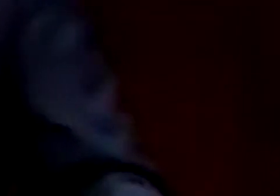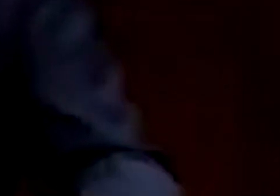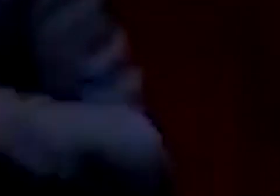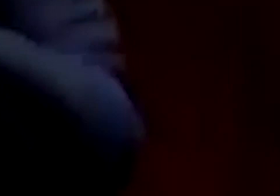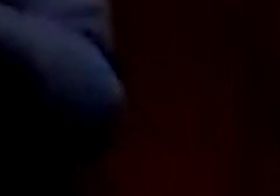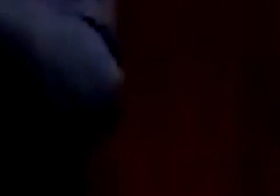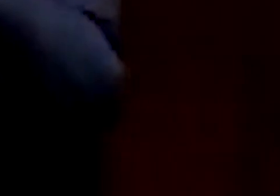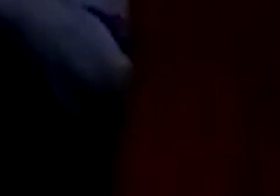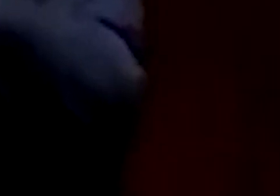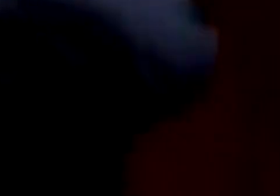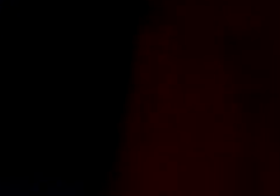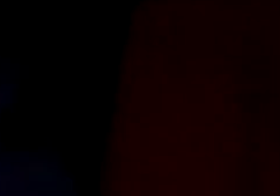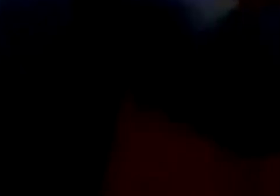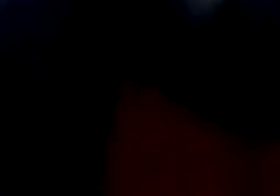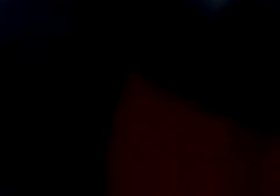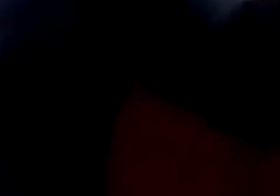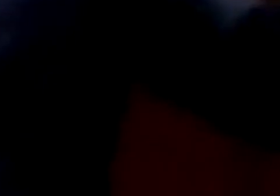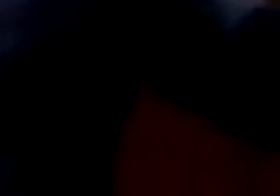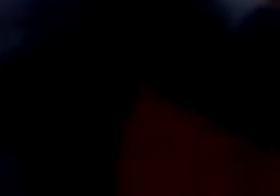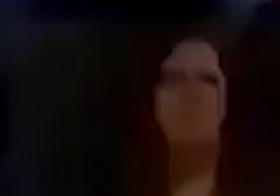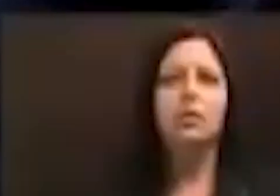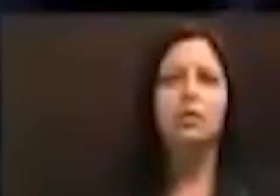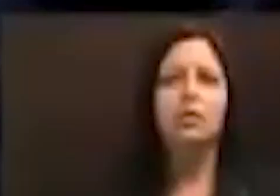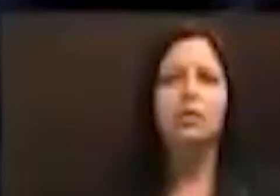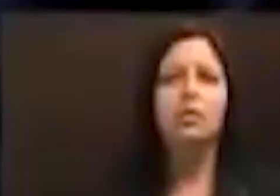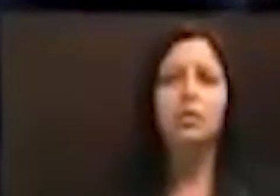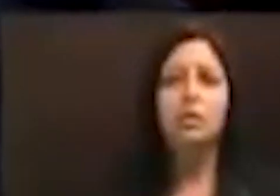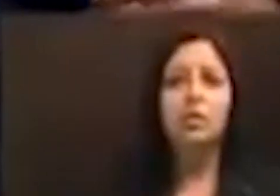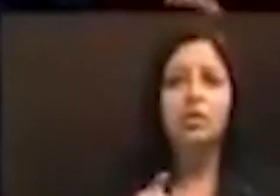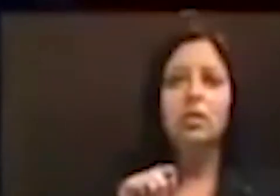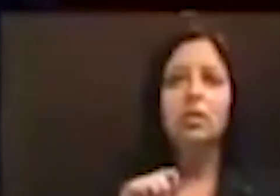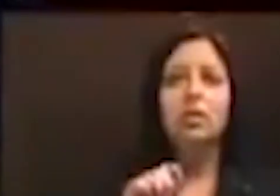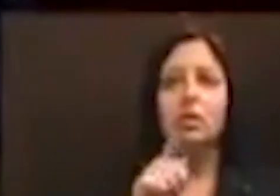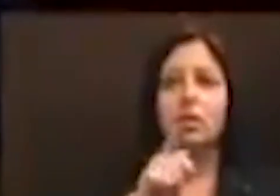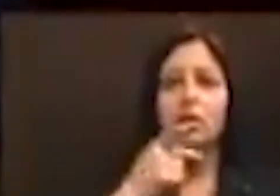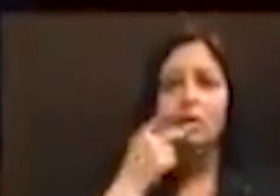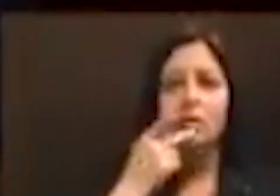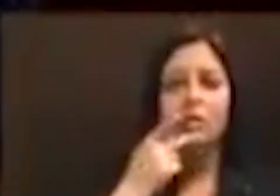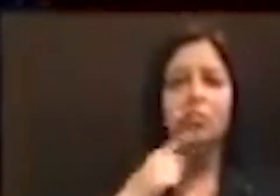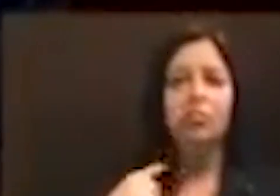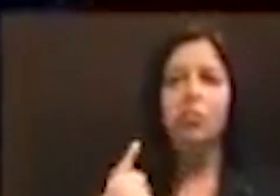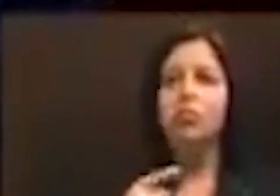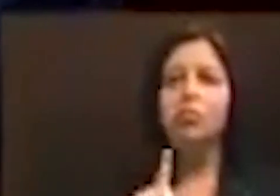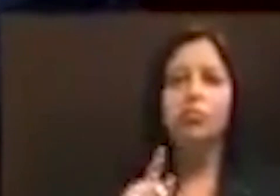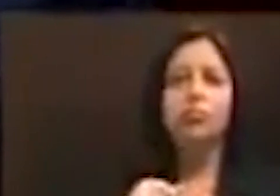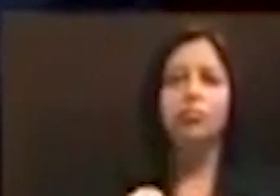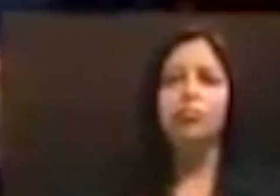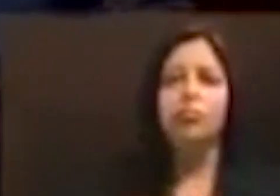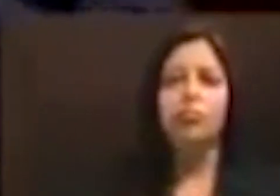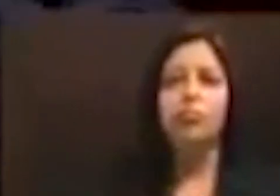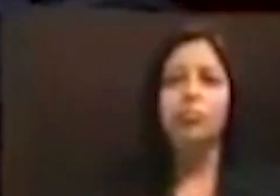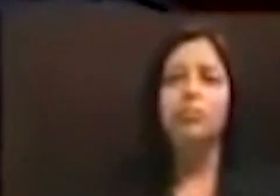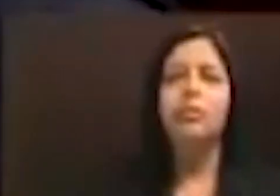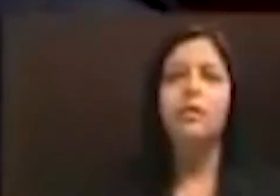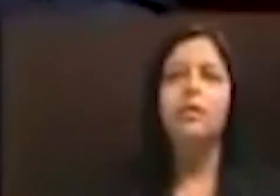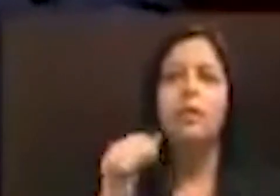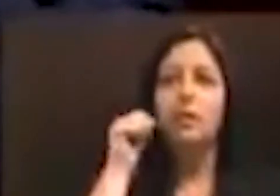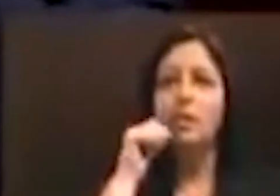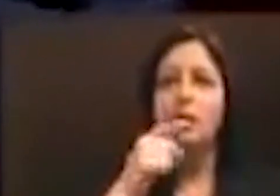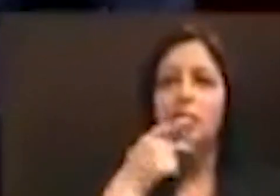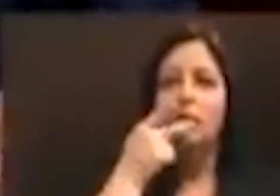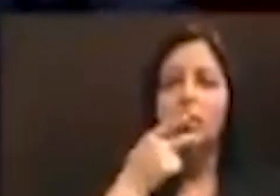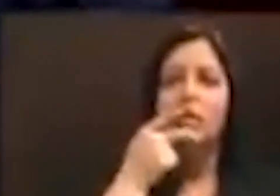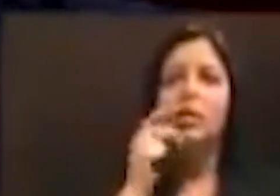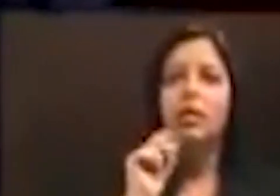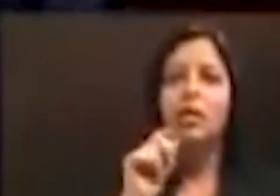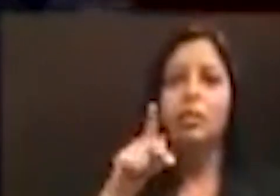dirigir o que eu vou falar, já que o que ela falou nenhum de nós estamos aqui. Dizia ela que